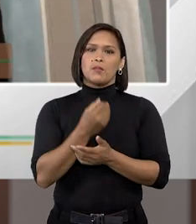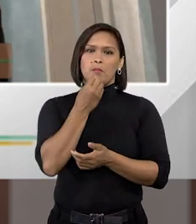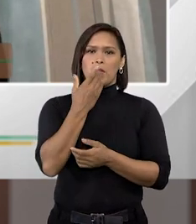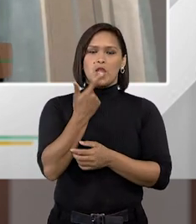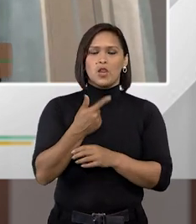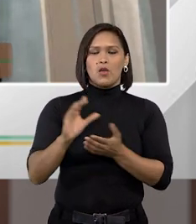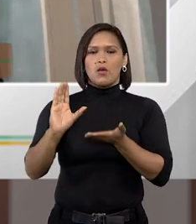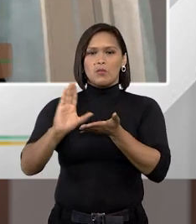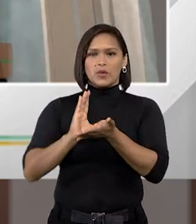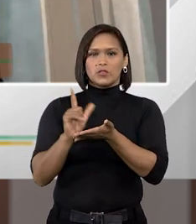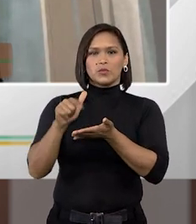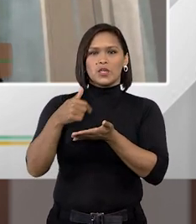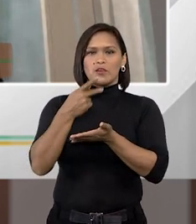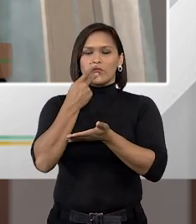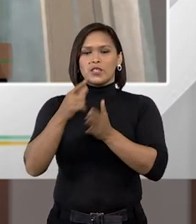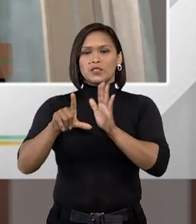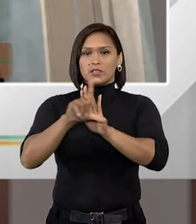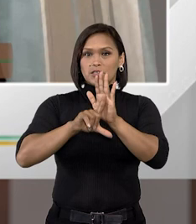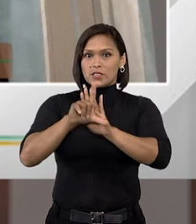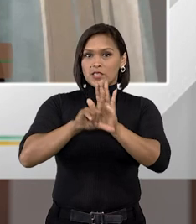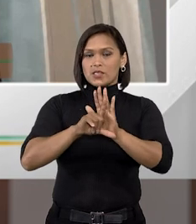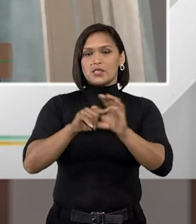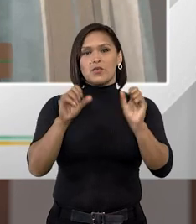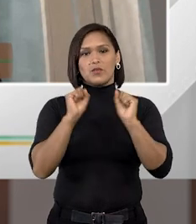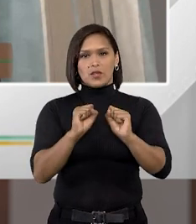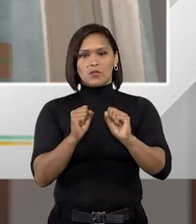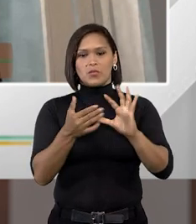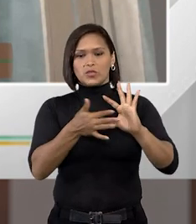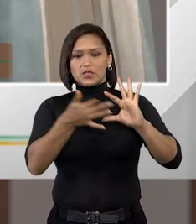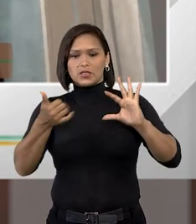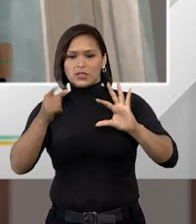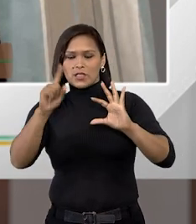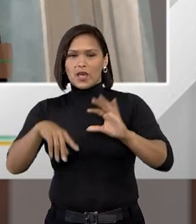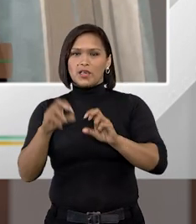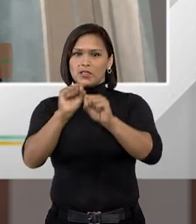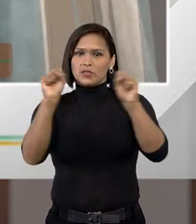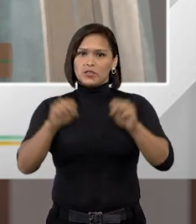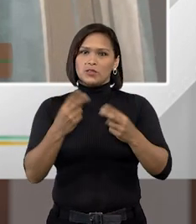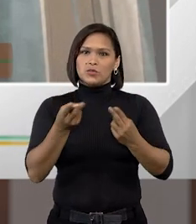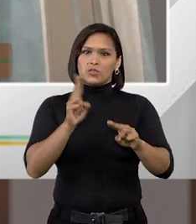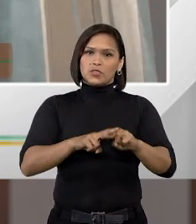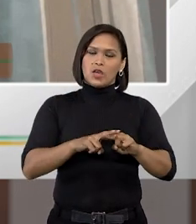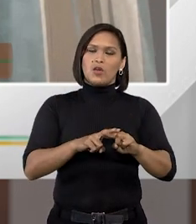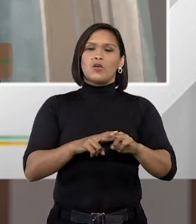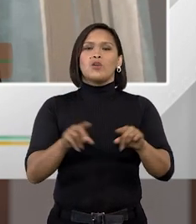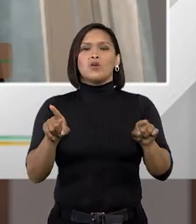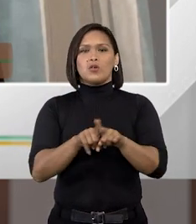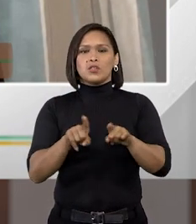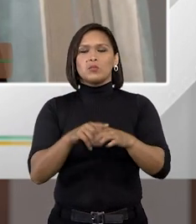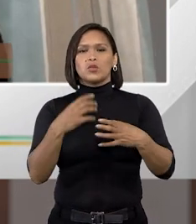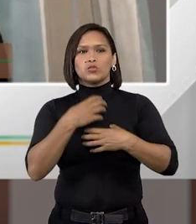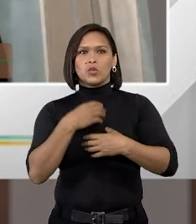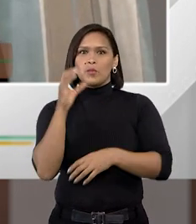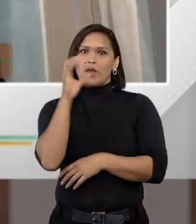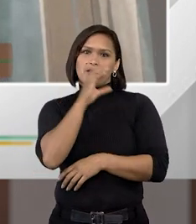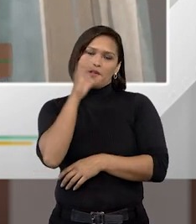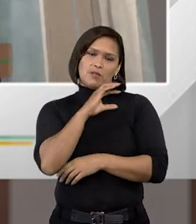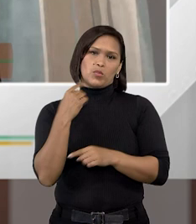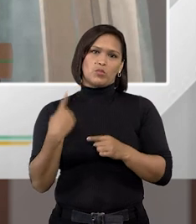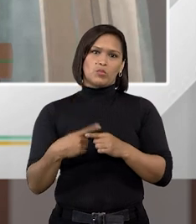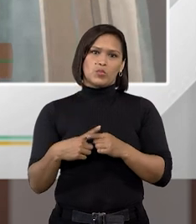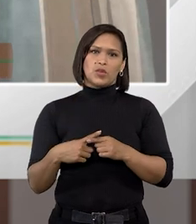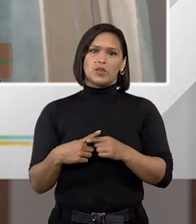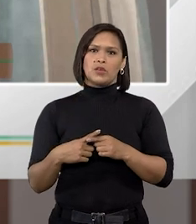privilegiadas pelos benefícios da legislação possam lhe sair do sistema prisional ou até mesmo ganhar seus benefícios de uma forma mais rápida